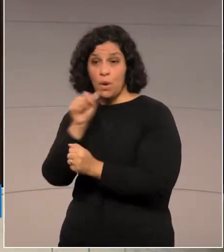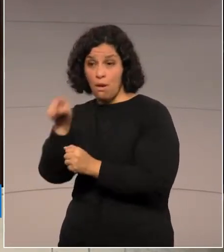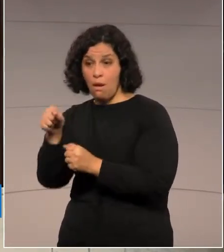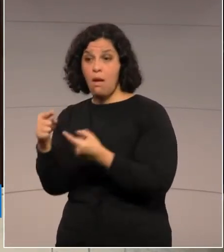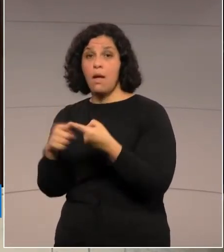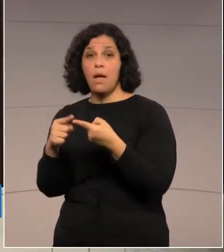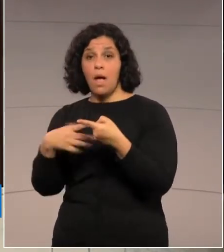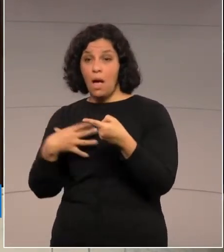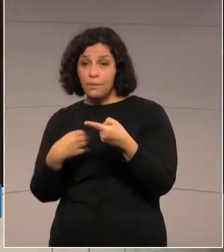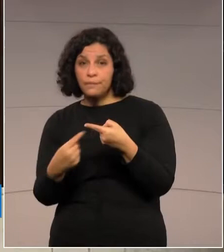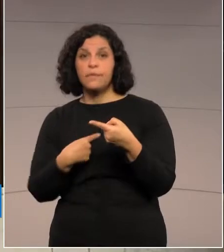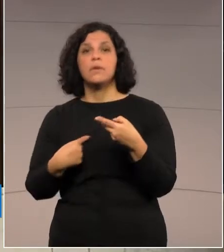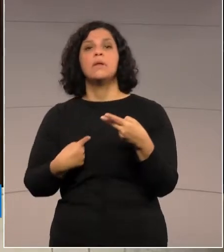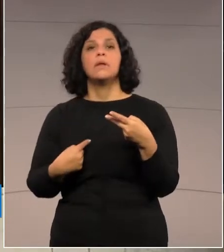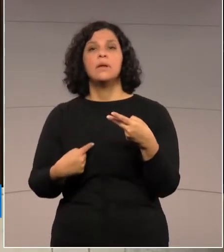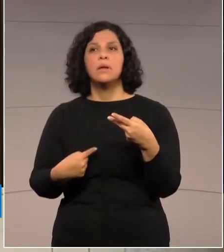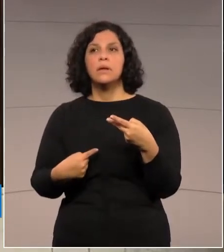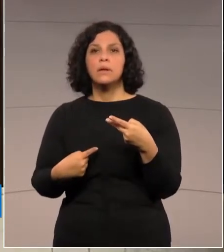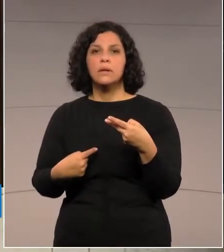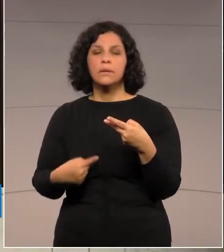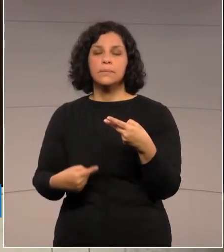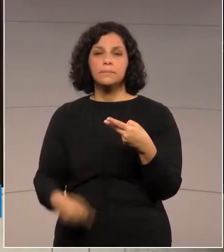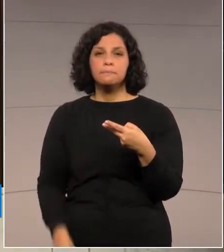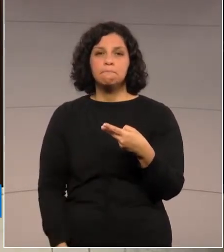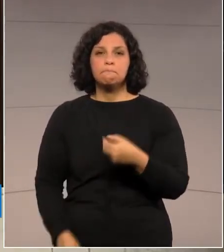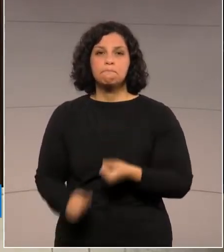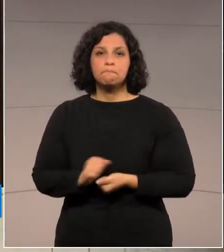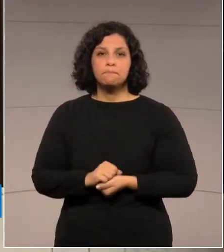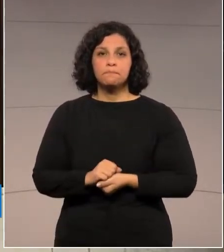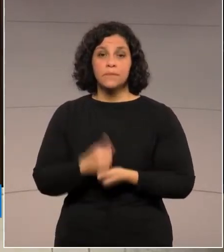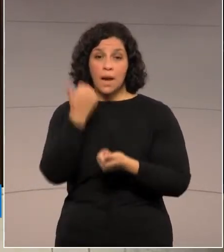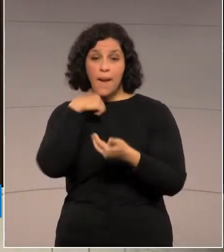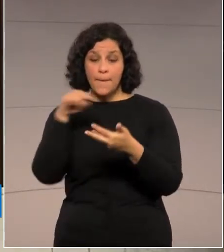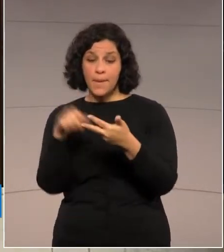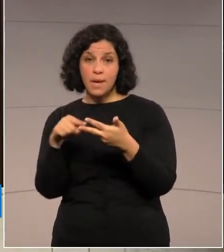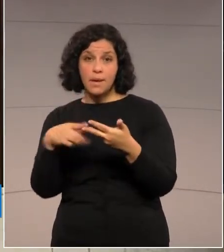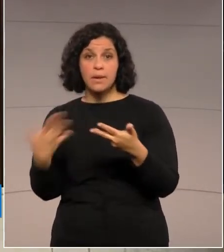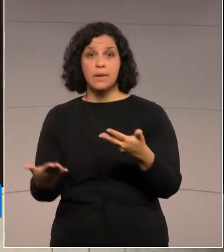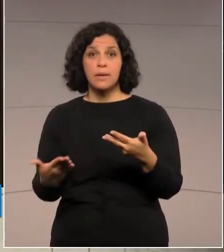filha, a mãe,